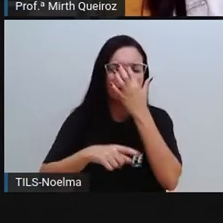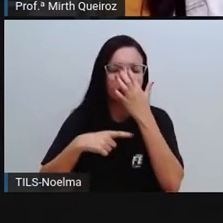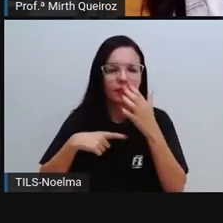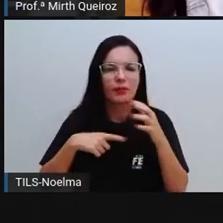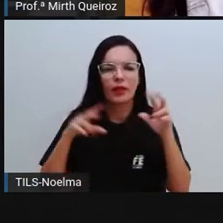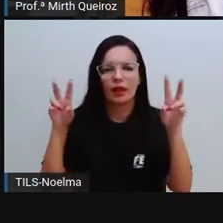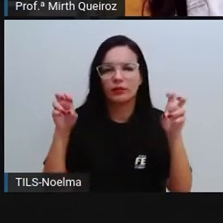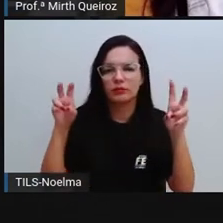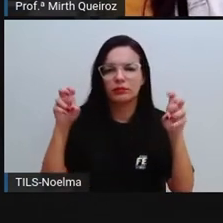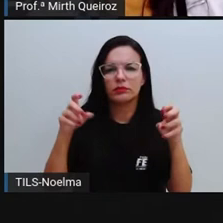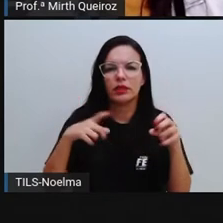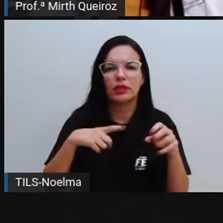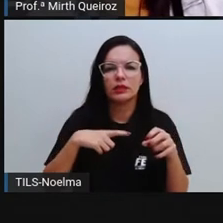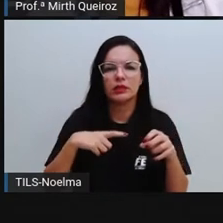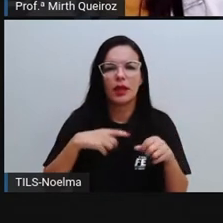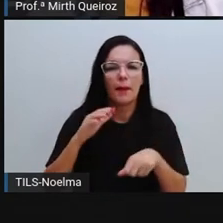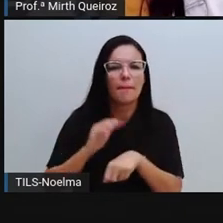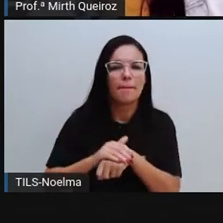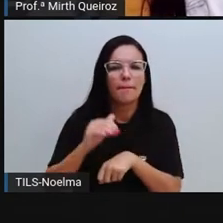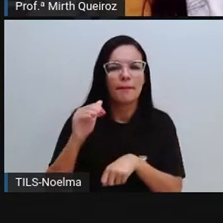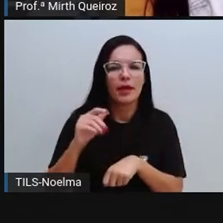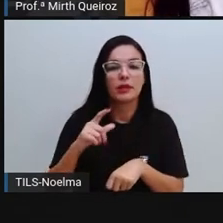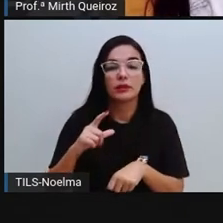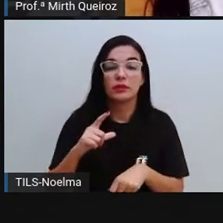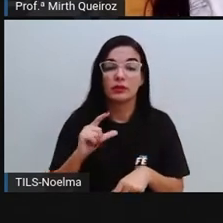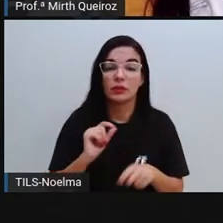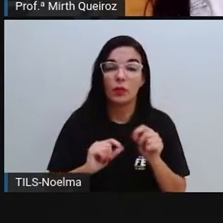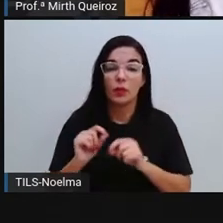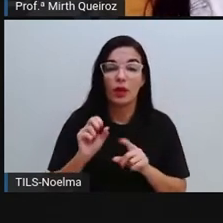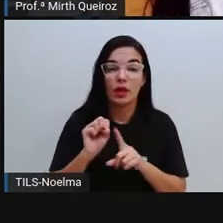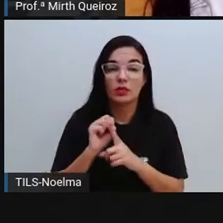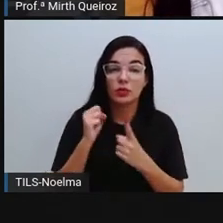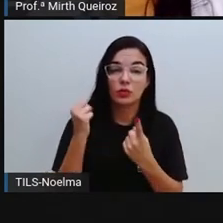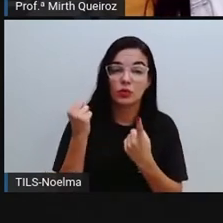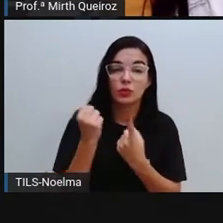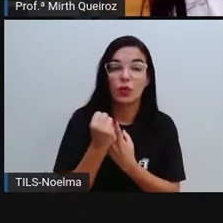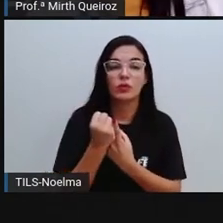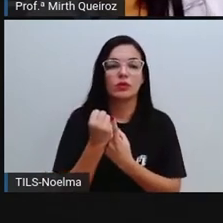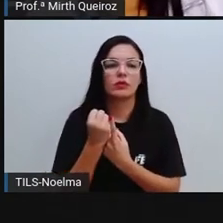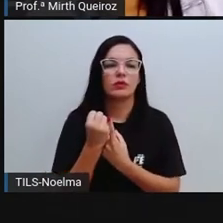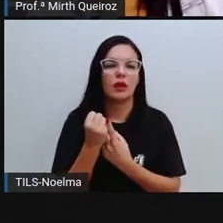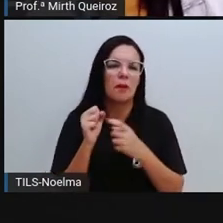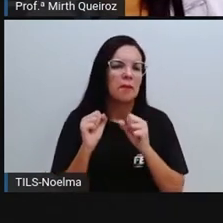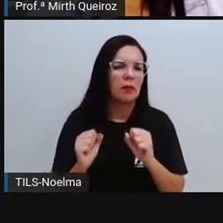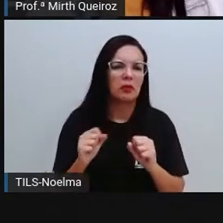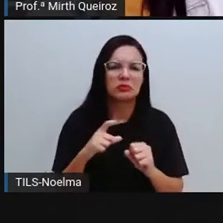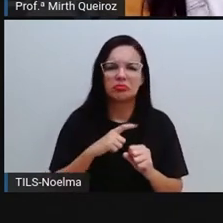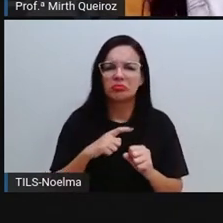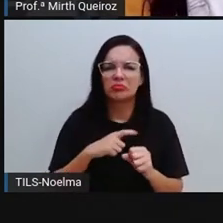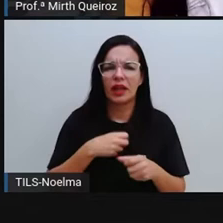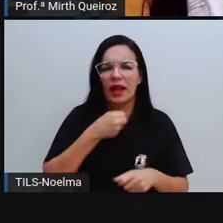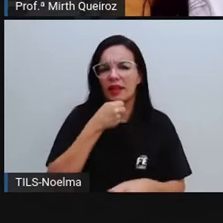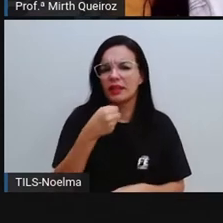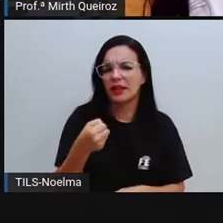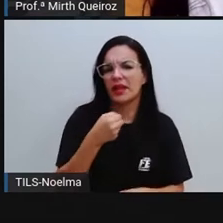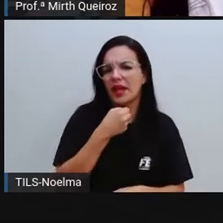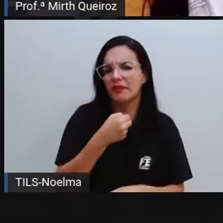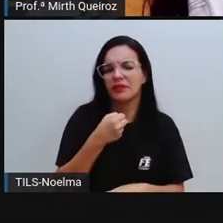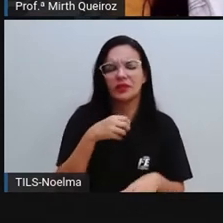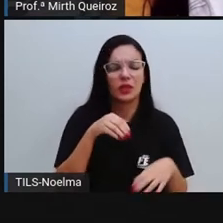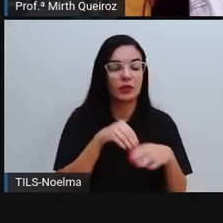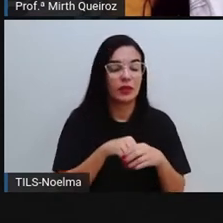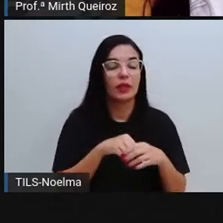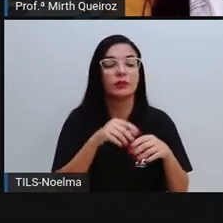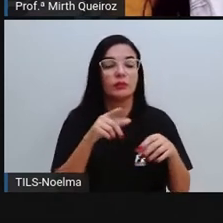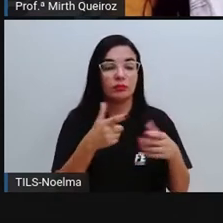matéria mais aprofundada. Geralmente, vai abordar aí temas sociais. Pode-se ter entrevistas ali dentro daquela